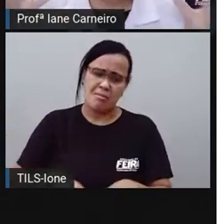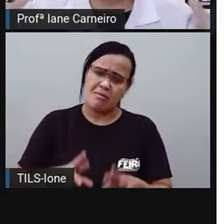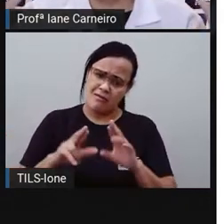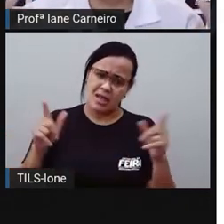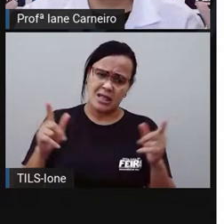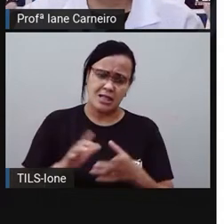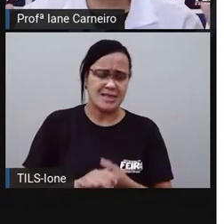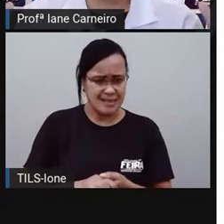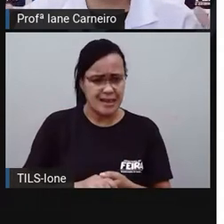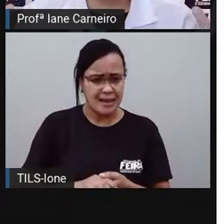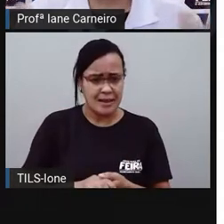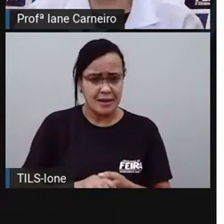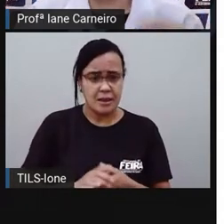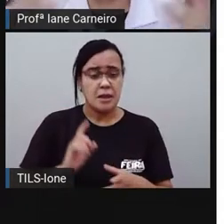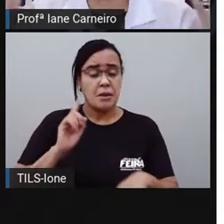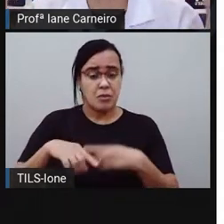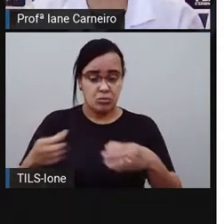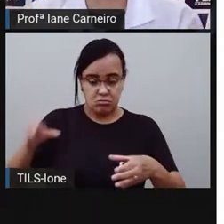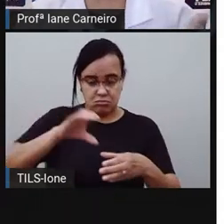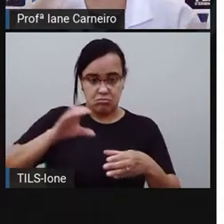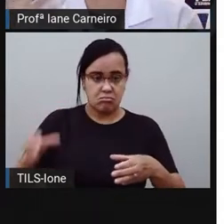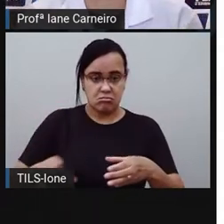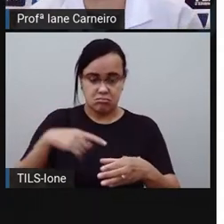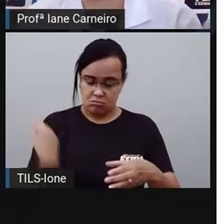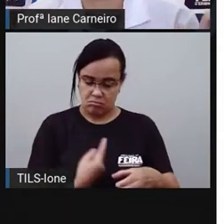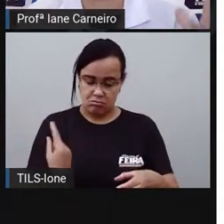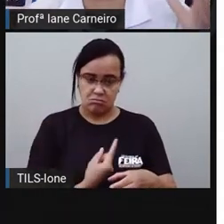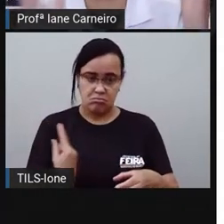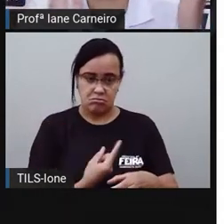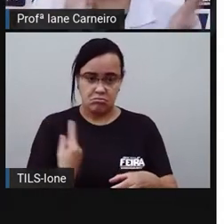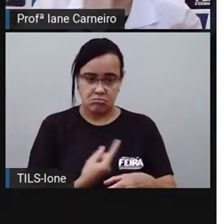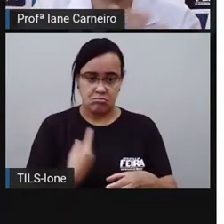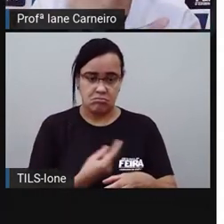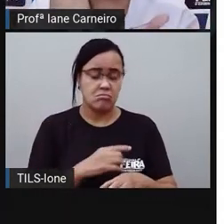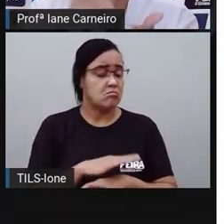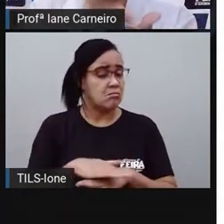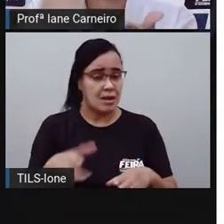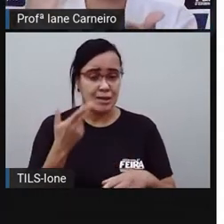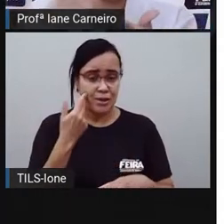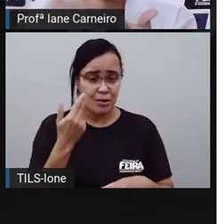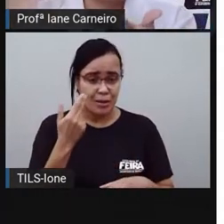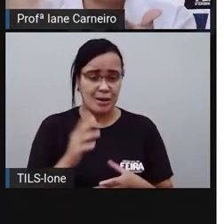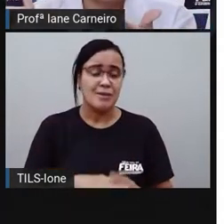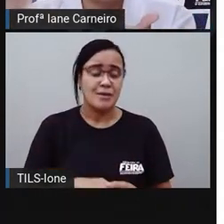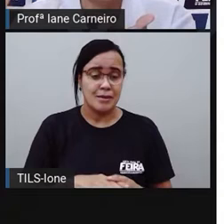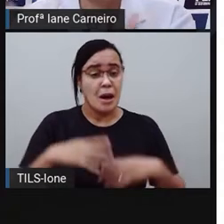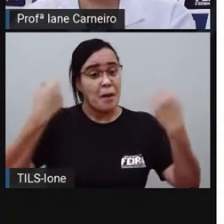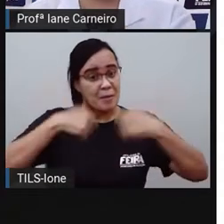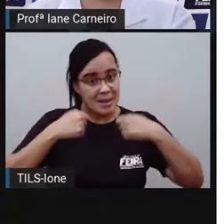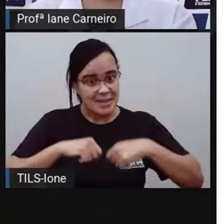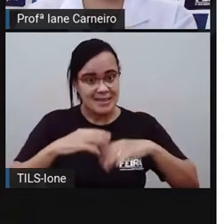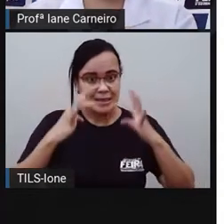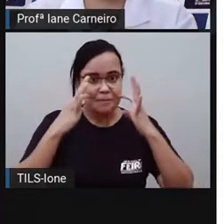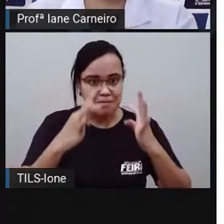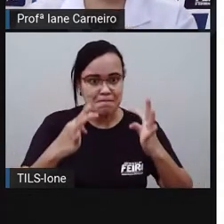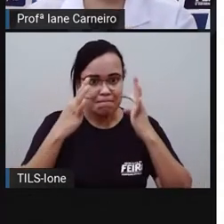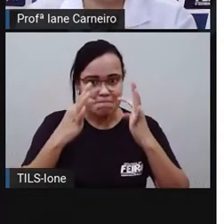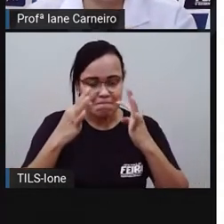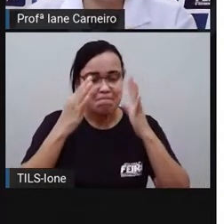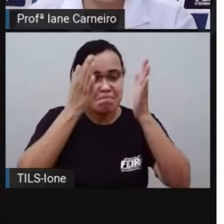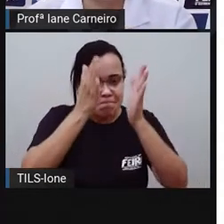triturar todinha, né? Então não faz sentido cortar depois. Então por isso que tem que seguir o passo a passo da